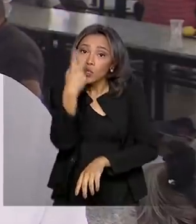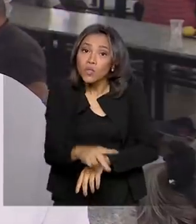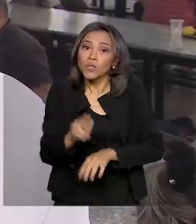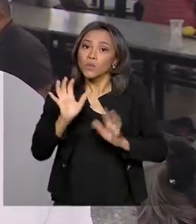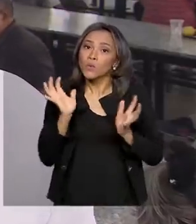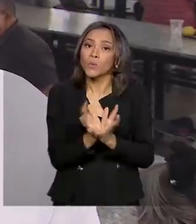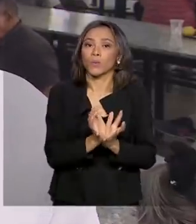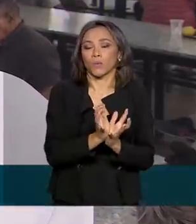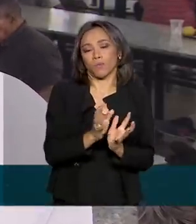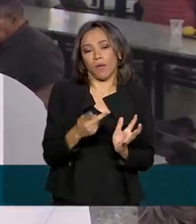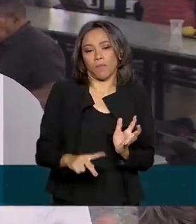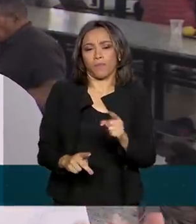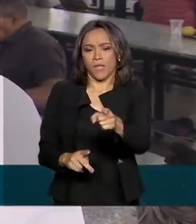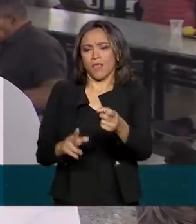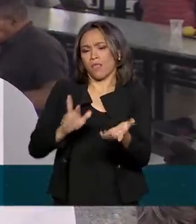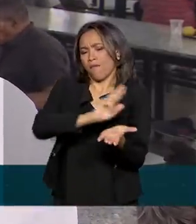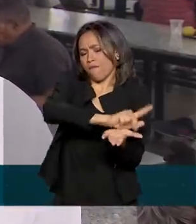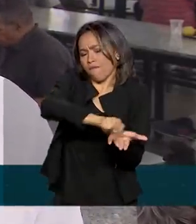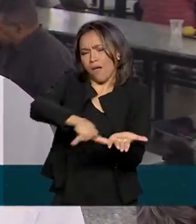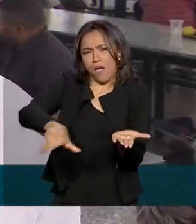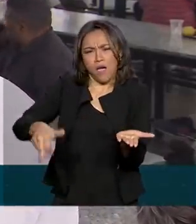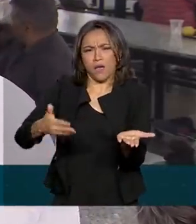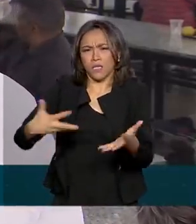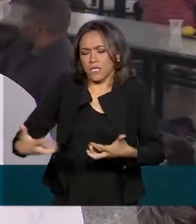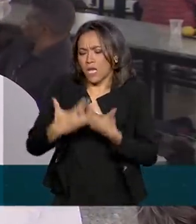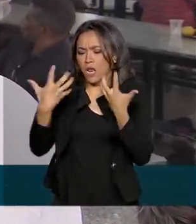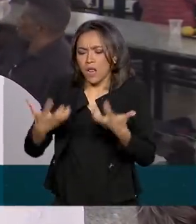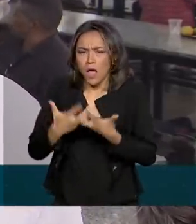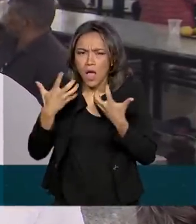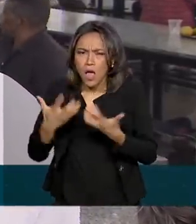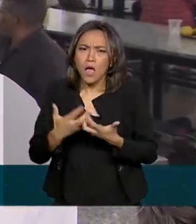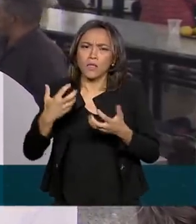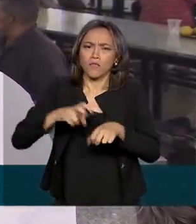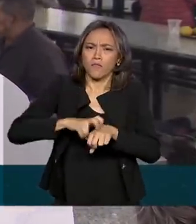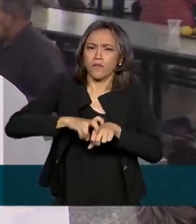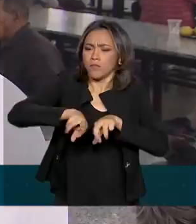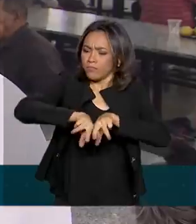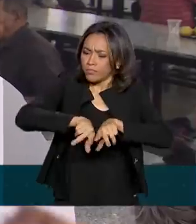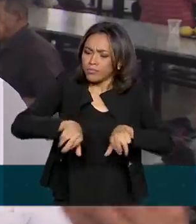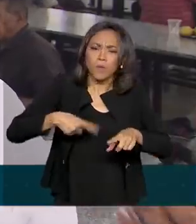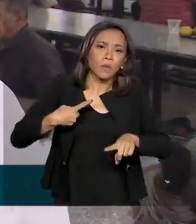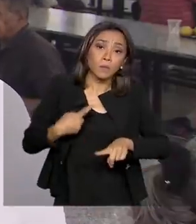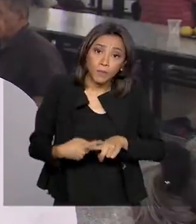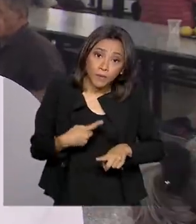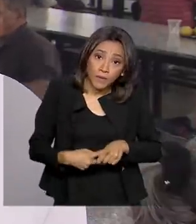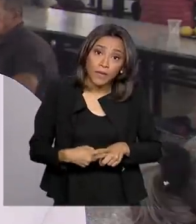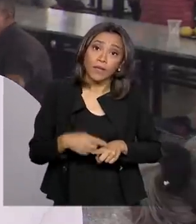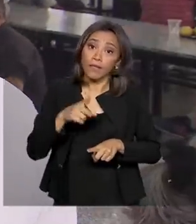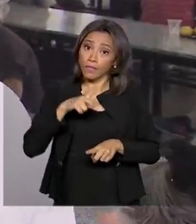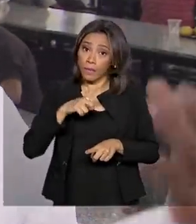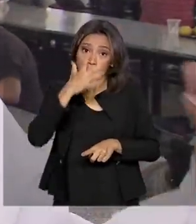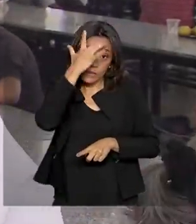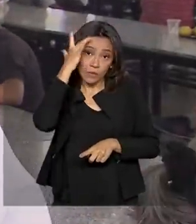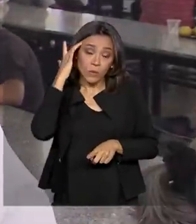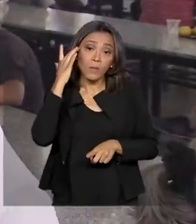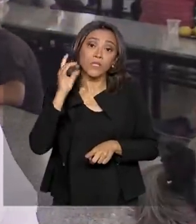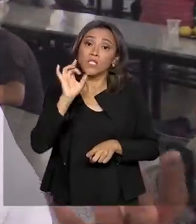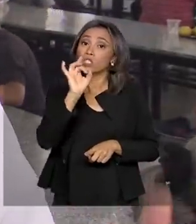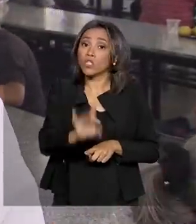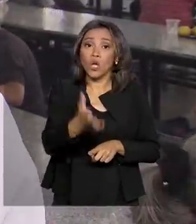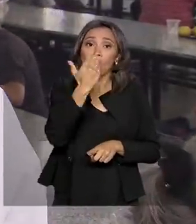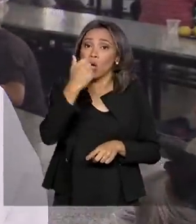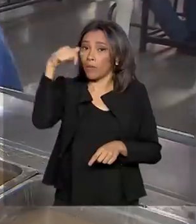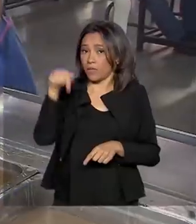muito variado o nosso cardápio. Tem bastante salada, verduras. Por quê? Porque tem pessoas que só se